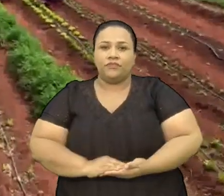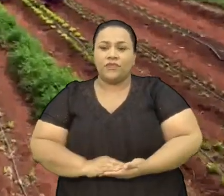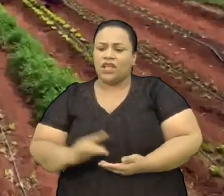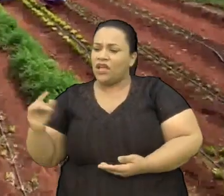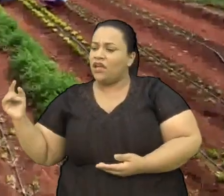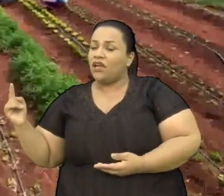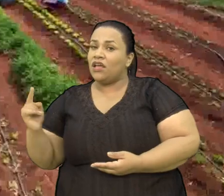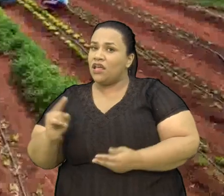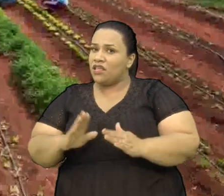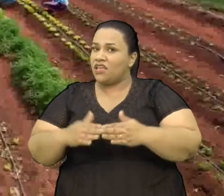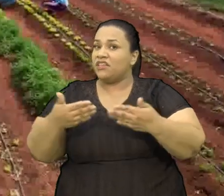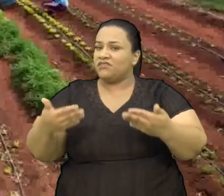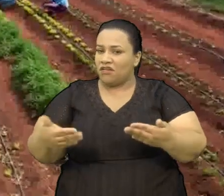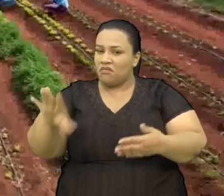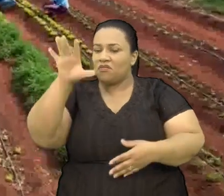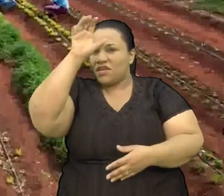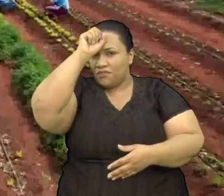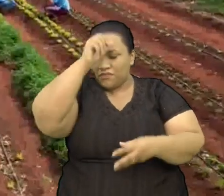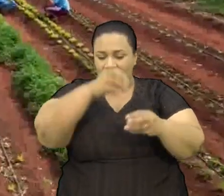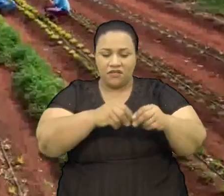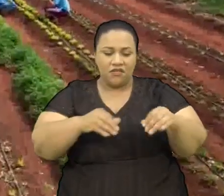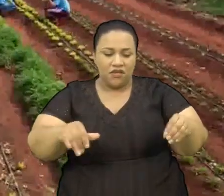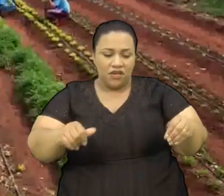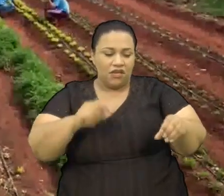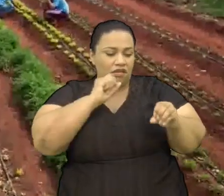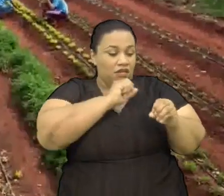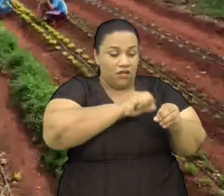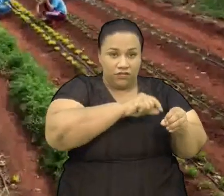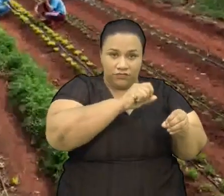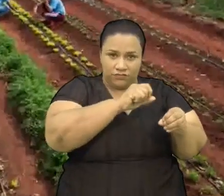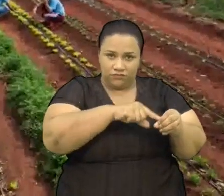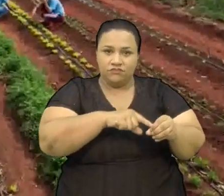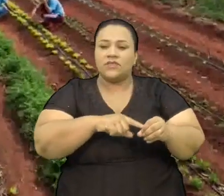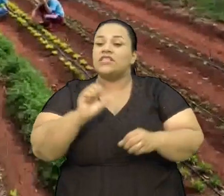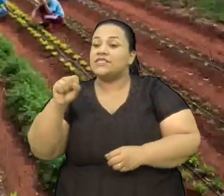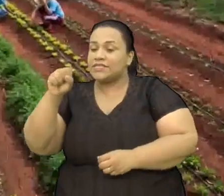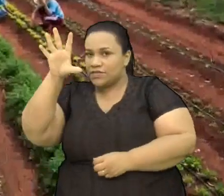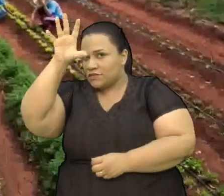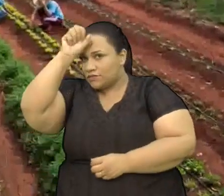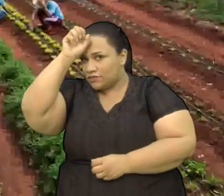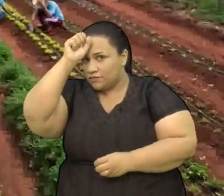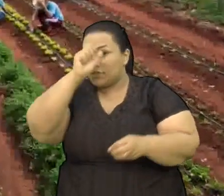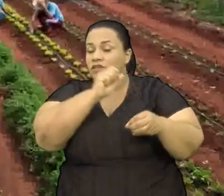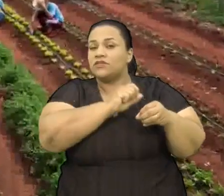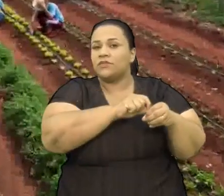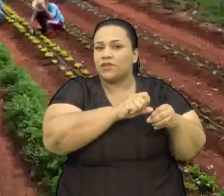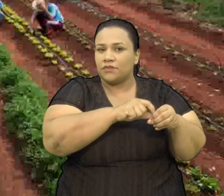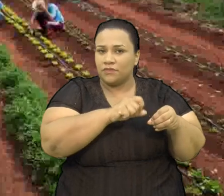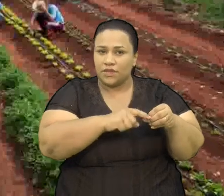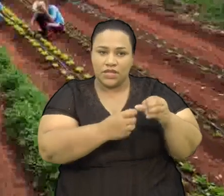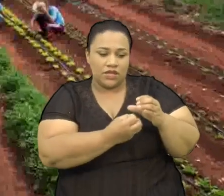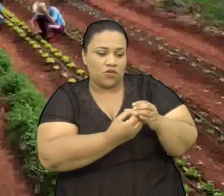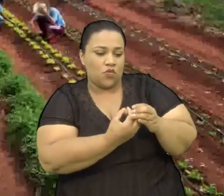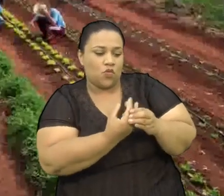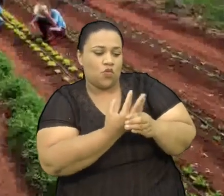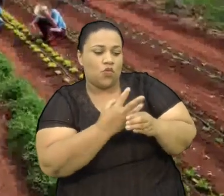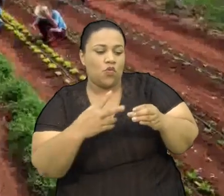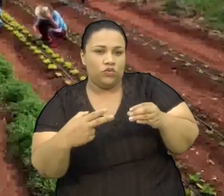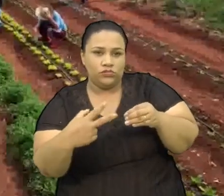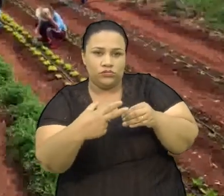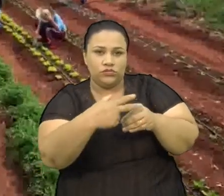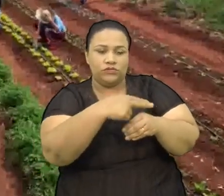Eles vêm para cá então E colocam a mão na terra Na massa Aprende a plantar Aprende a plantar Cuida das plantas Aprende a fazer a poda